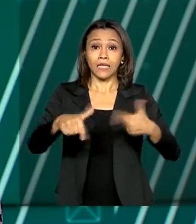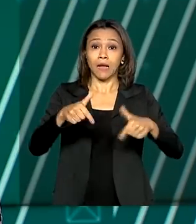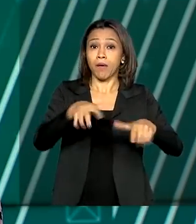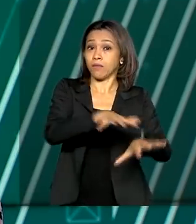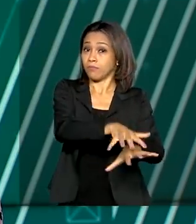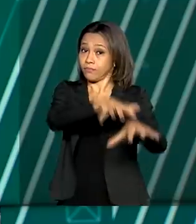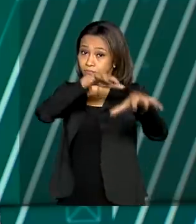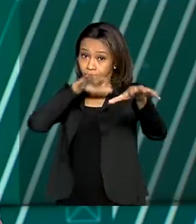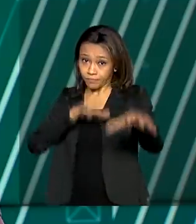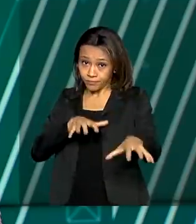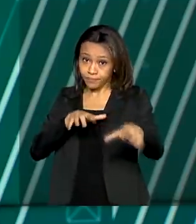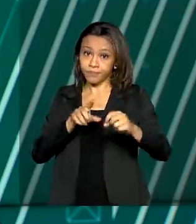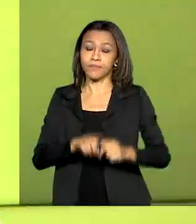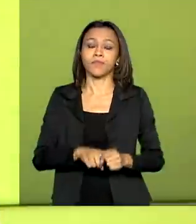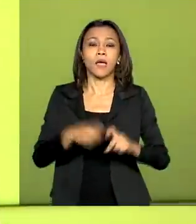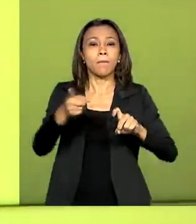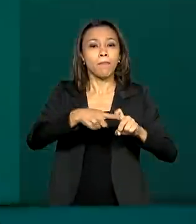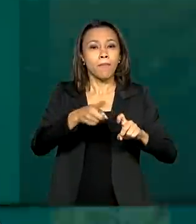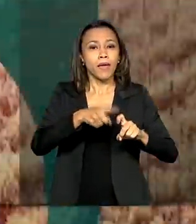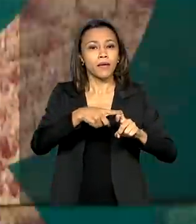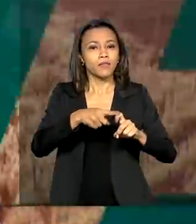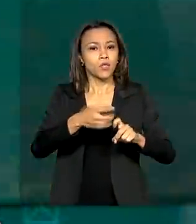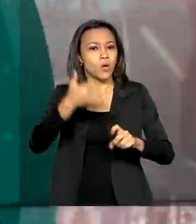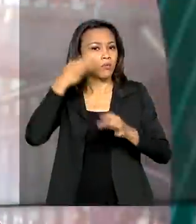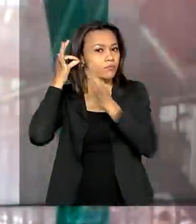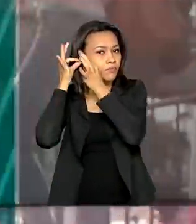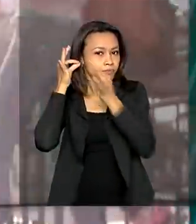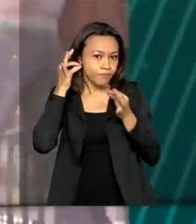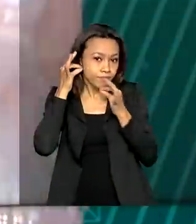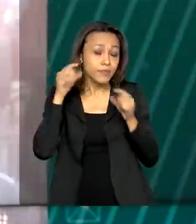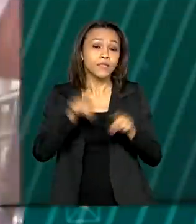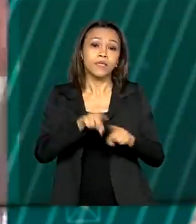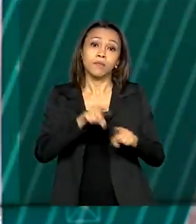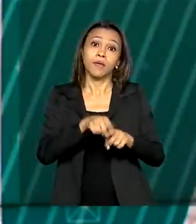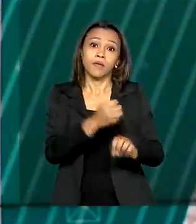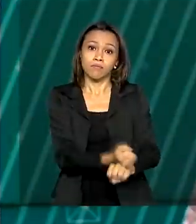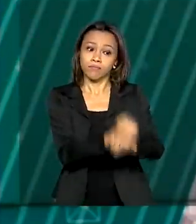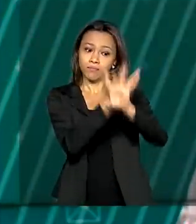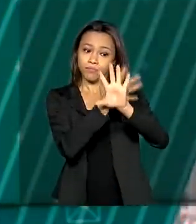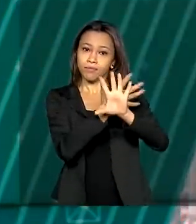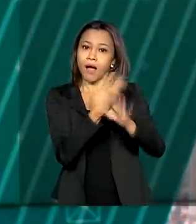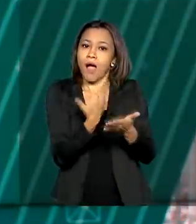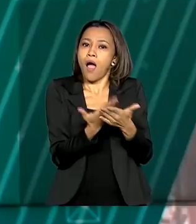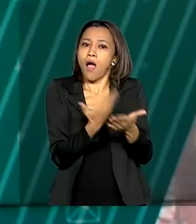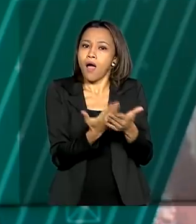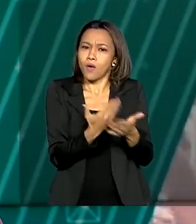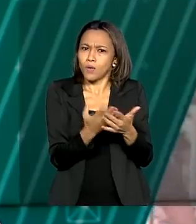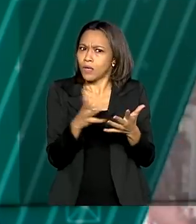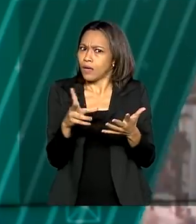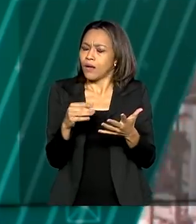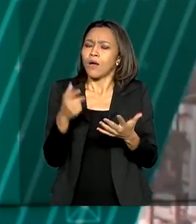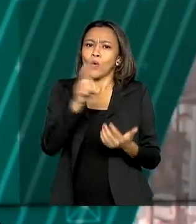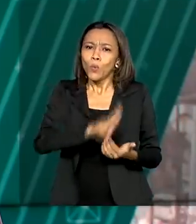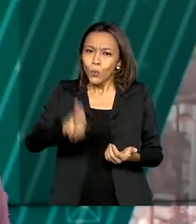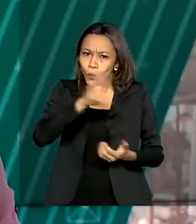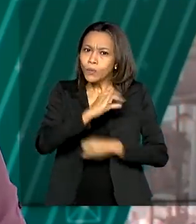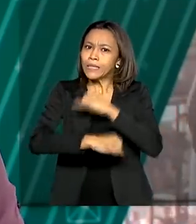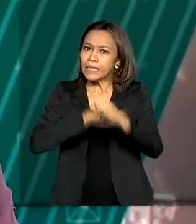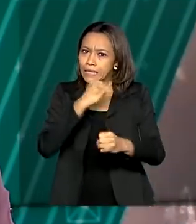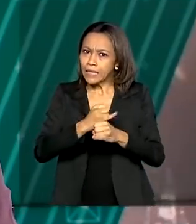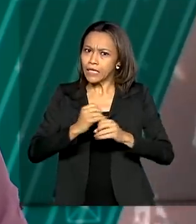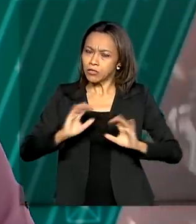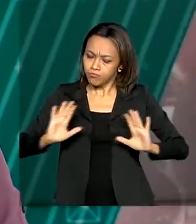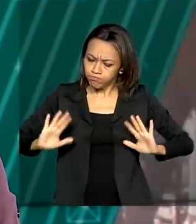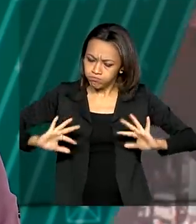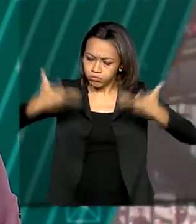teleconsultas, videoaulas. A pandemia impulsionou o uso da internet em todo o mundo. Aqui no Brasil, o